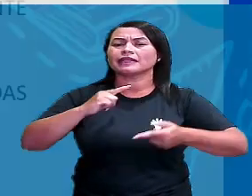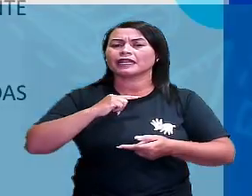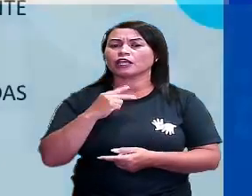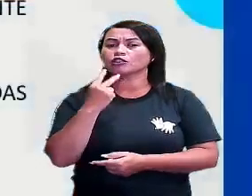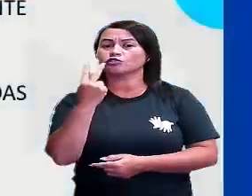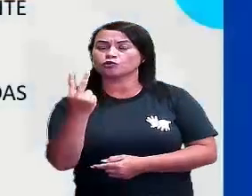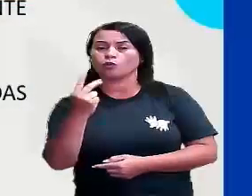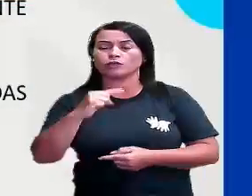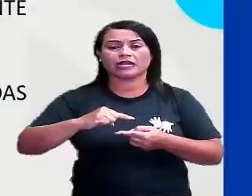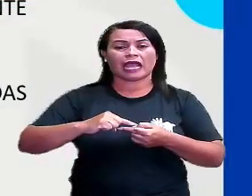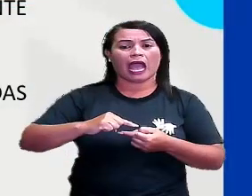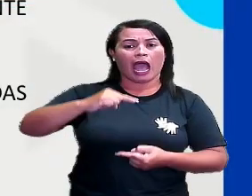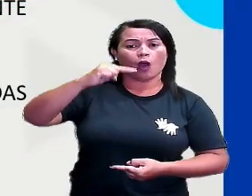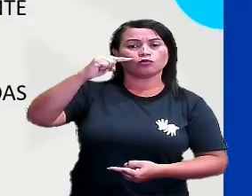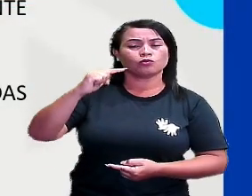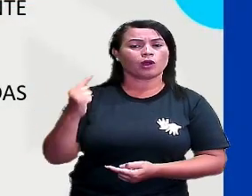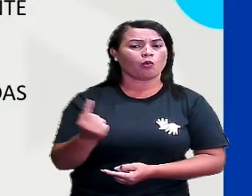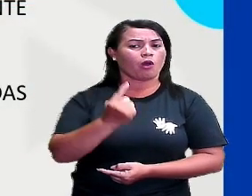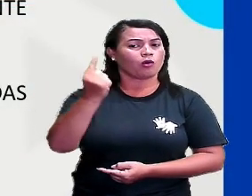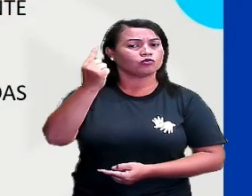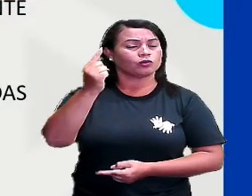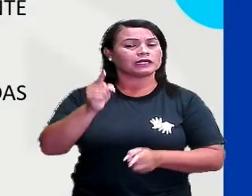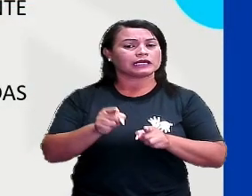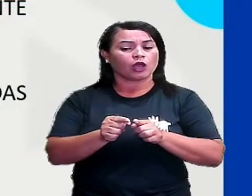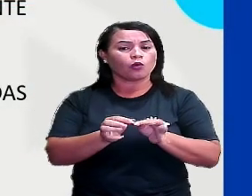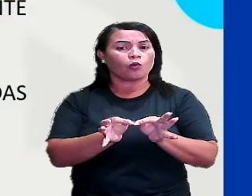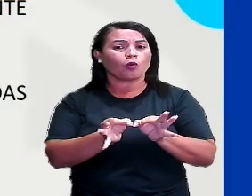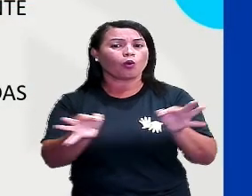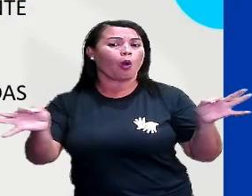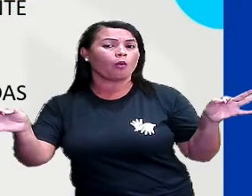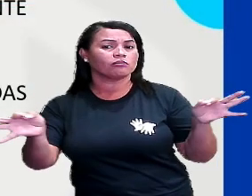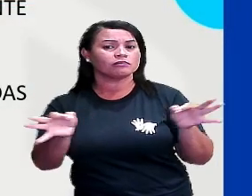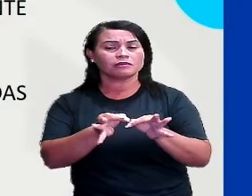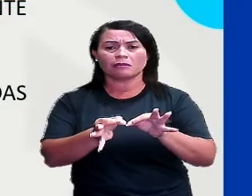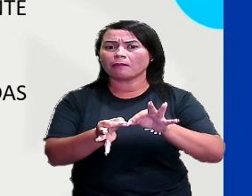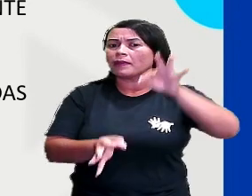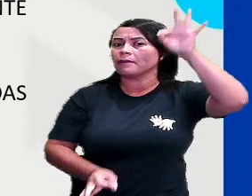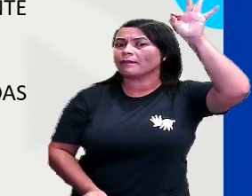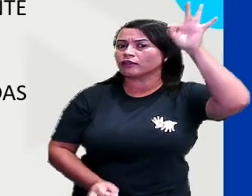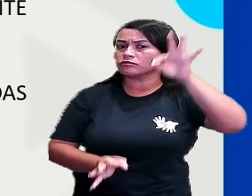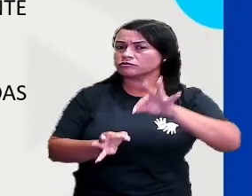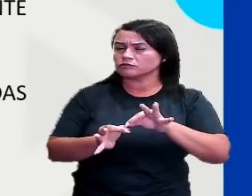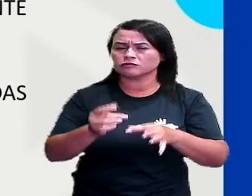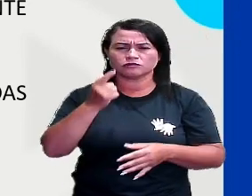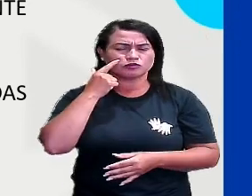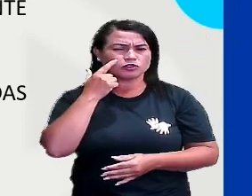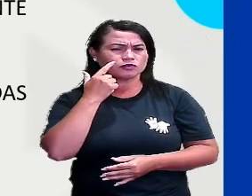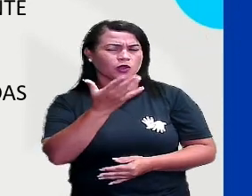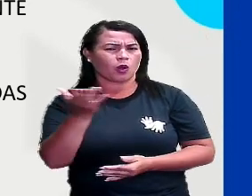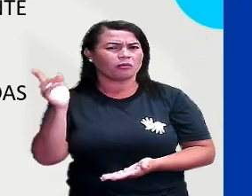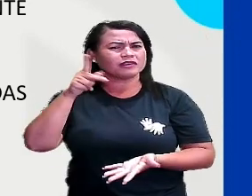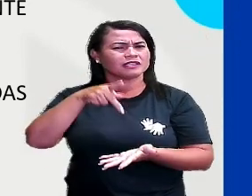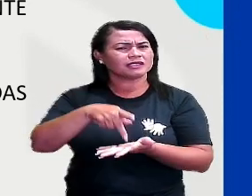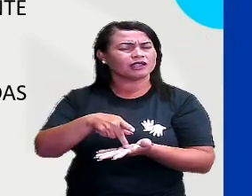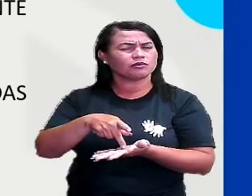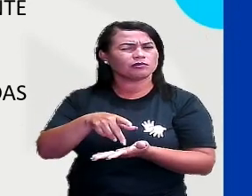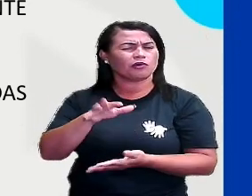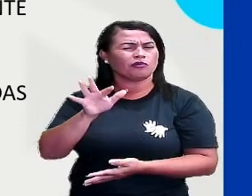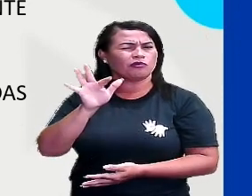comprimento. Opa! Pensa aí direitinho, será que isso é verdadeiro? Será que isso é falso? Daqui a pouquinho a gente vai responder.